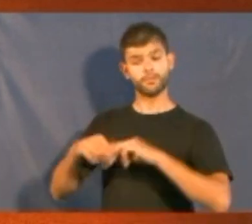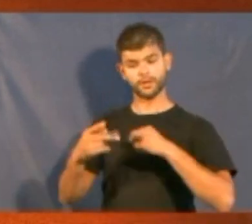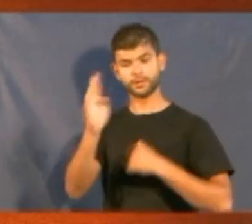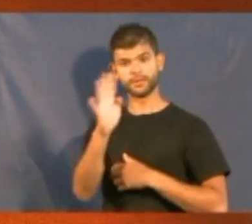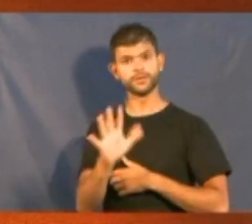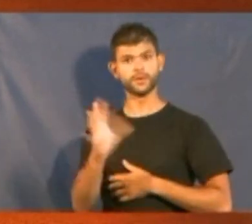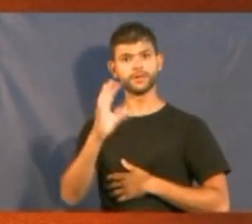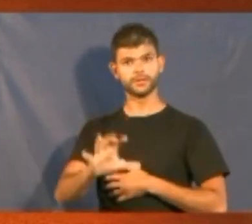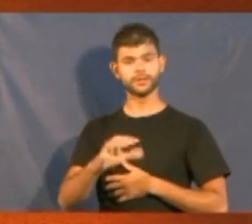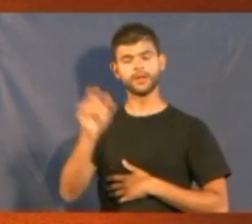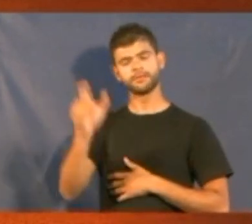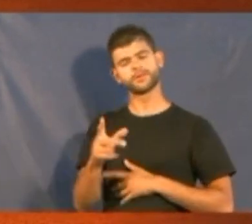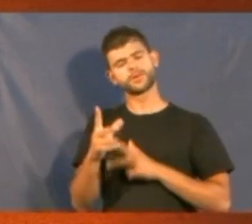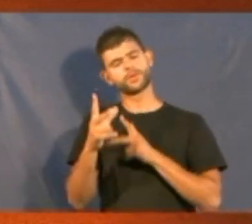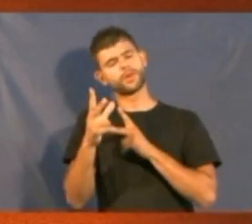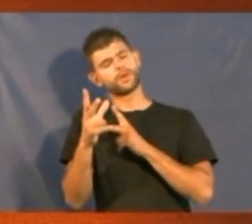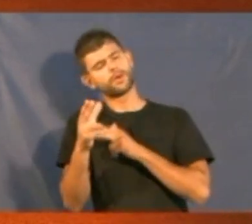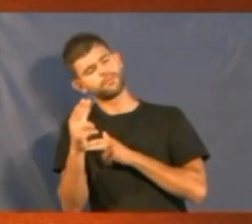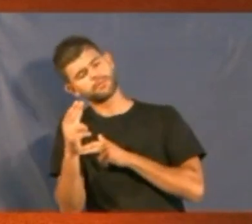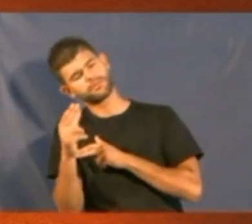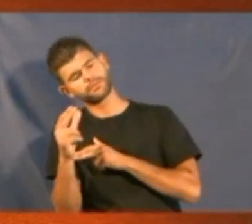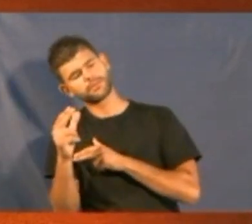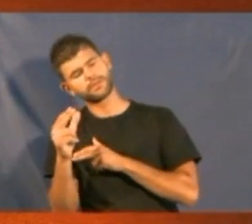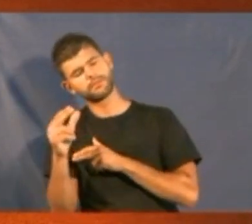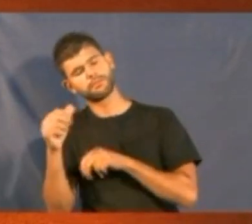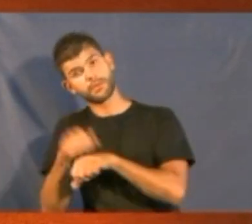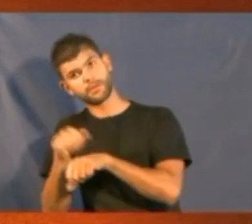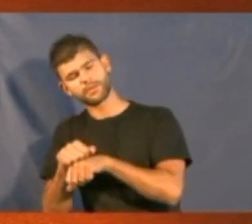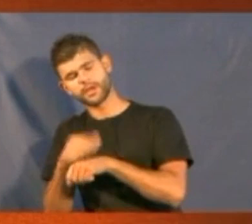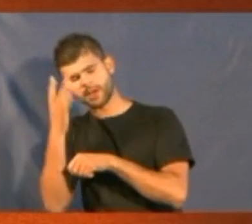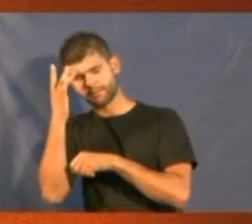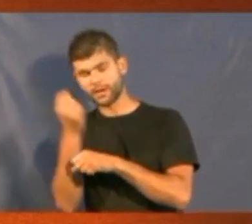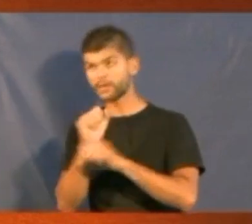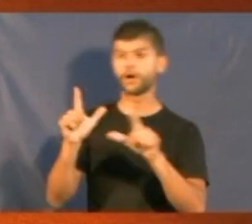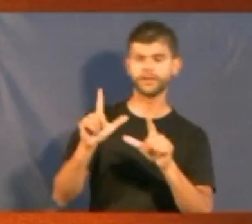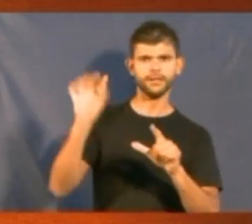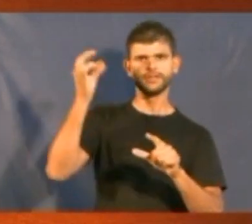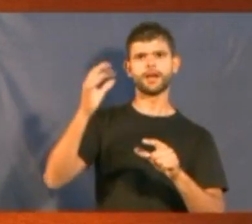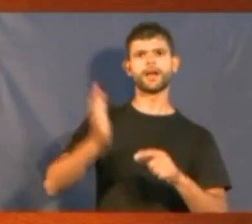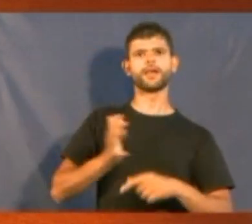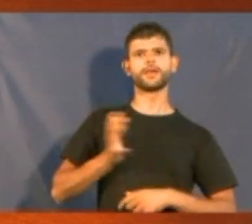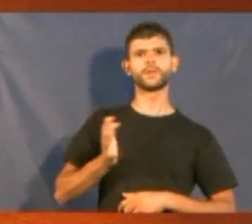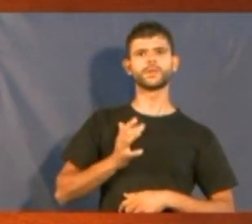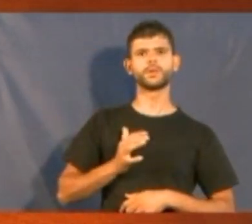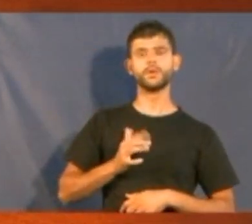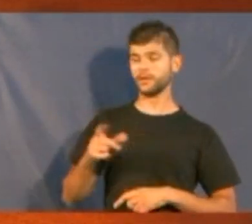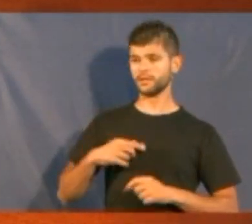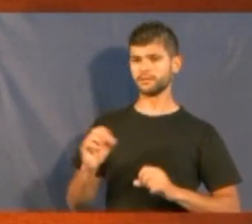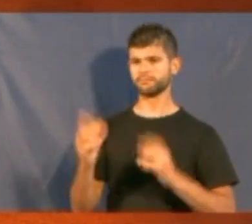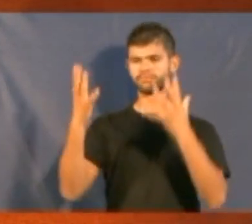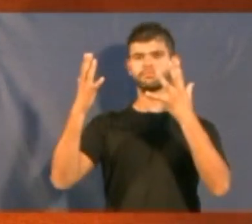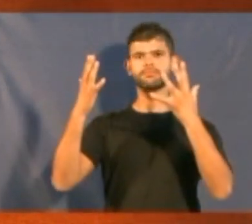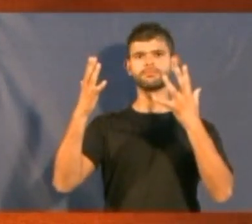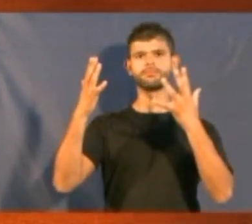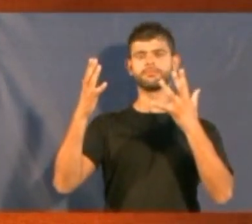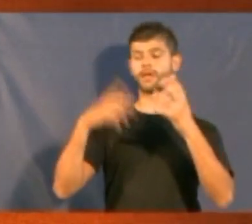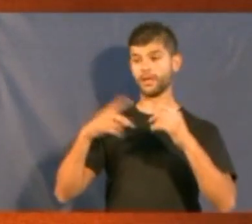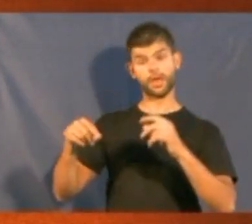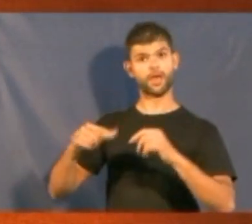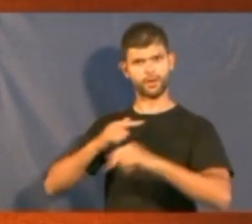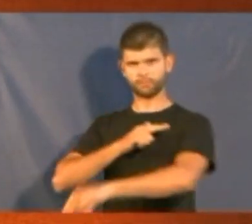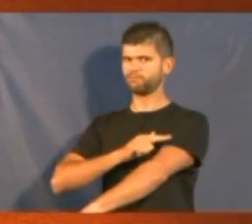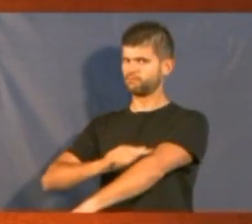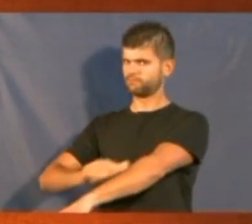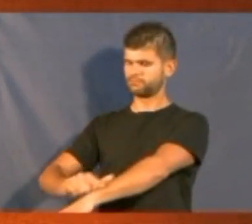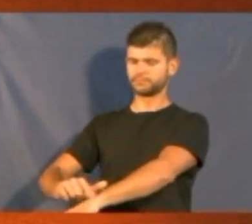A pessoa dormia pobre, amanhecia rico. Assim, misteriosamente, honestamente. E os meus amigos